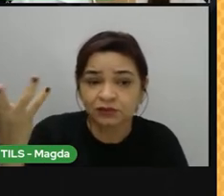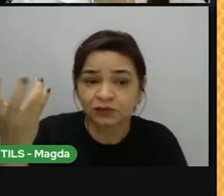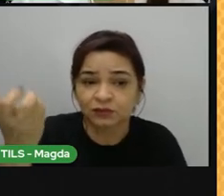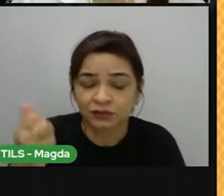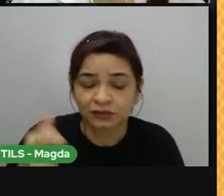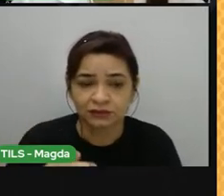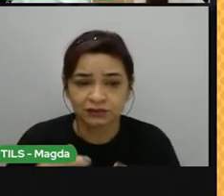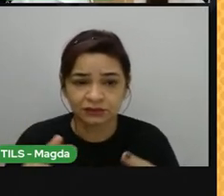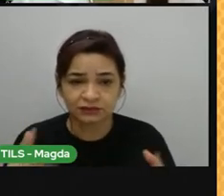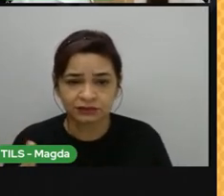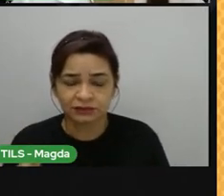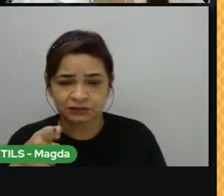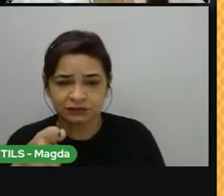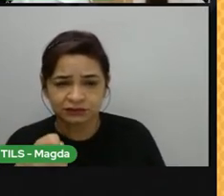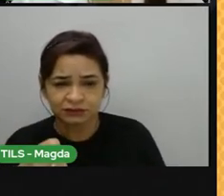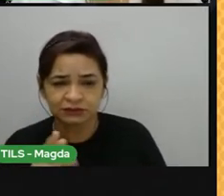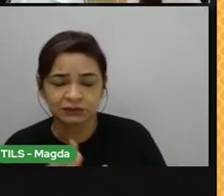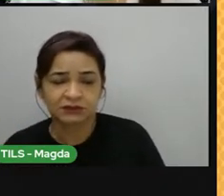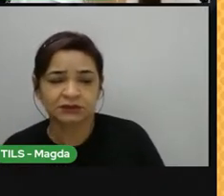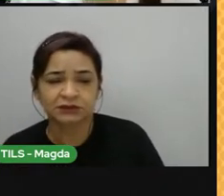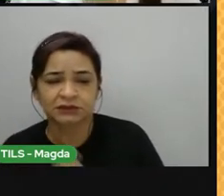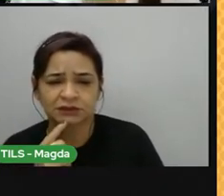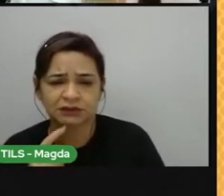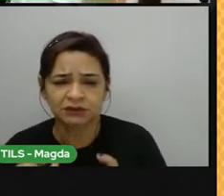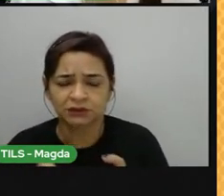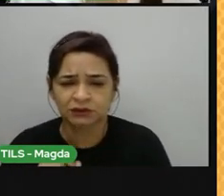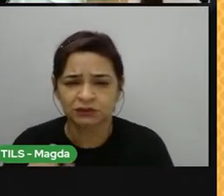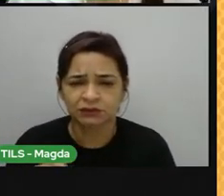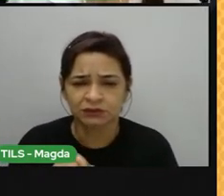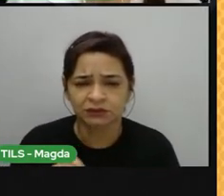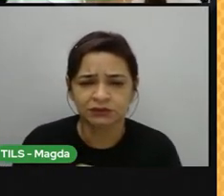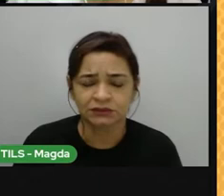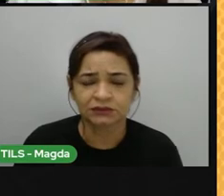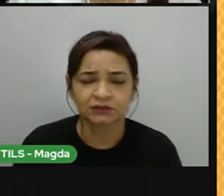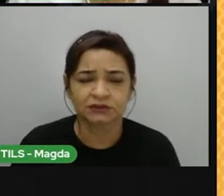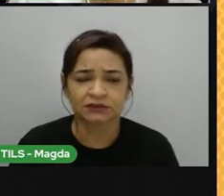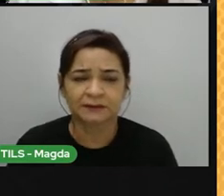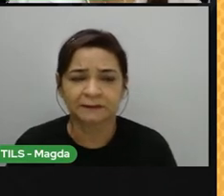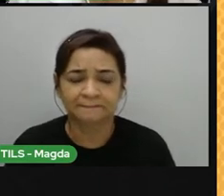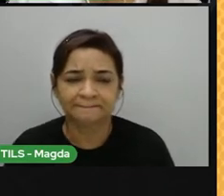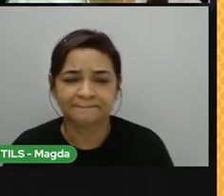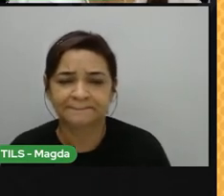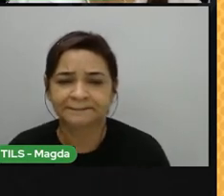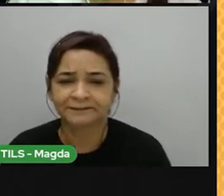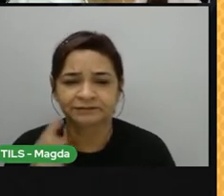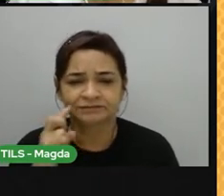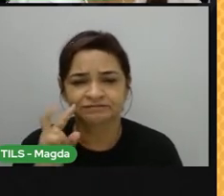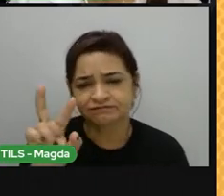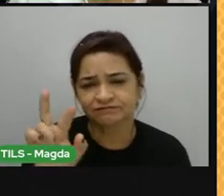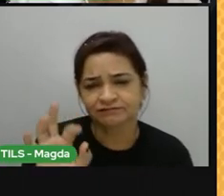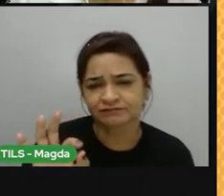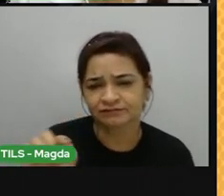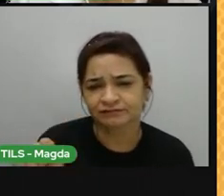região dos polos, a gente tem as calotas. Aqui em cima,